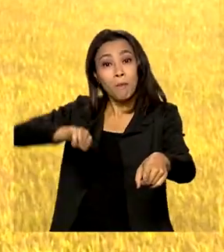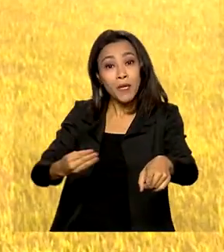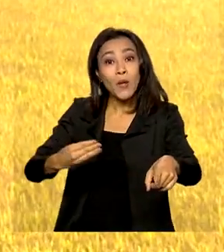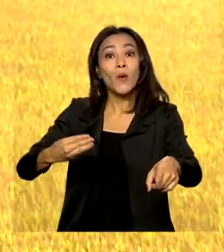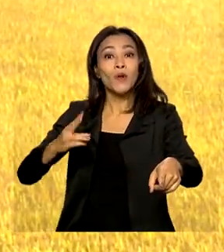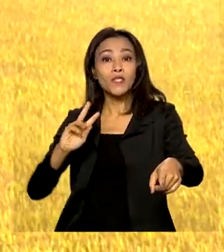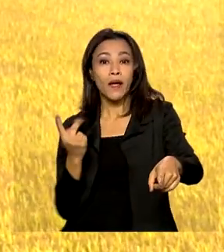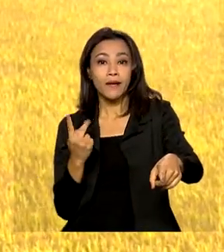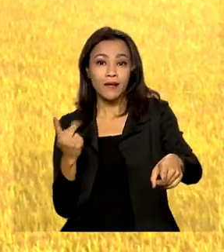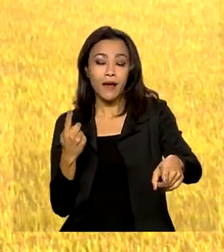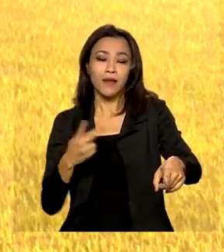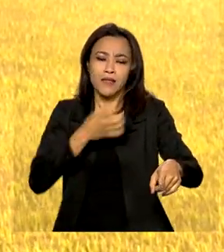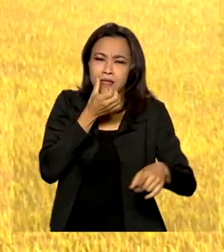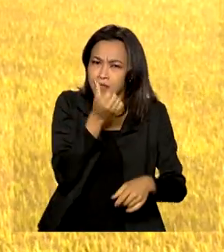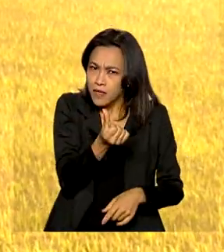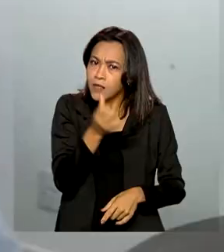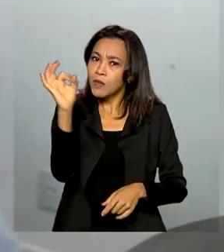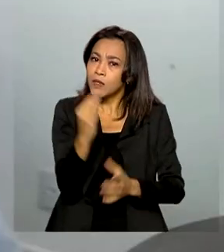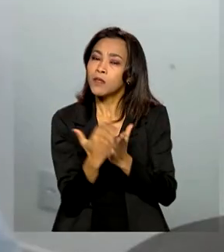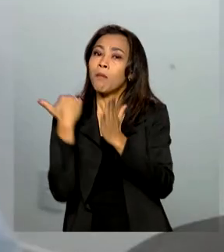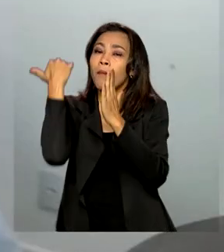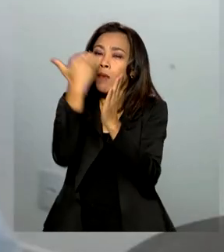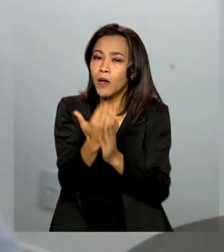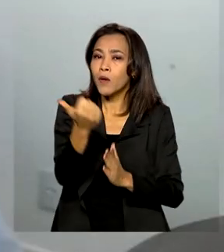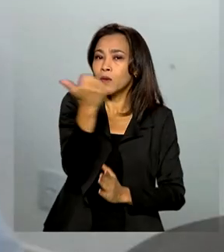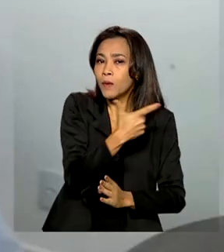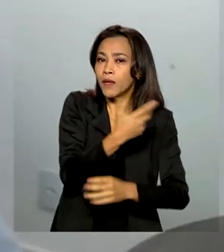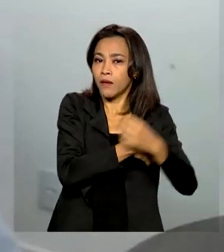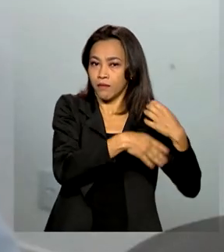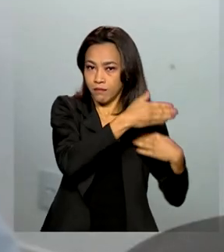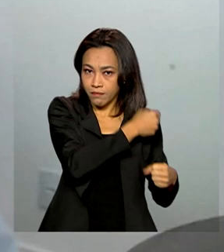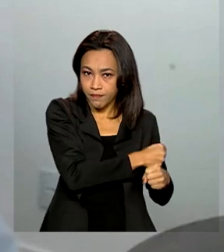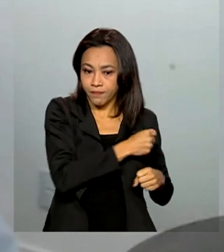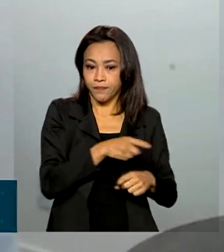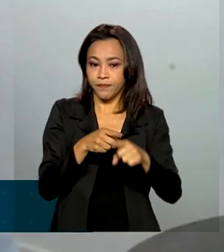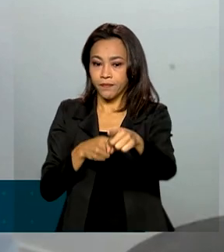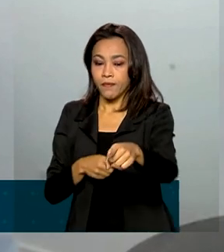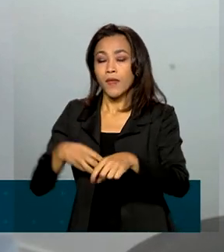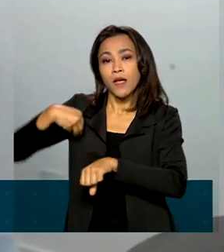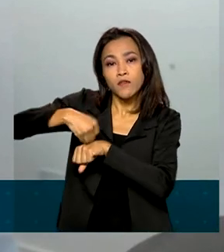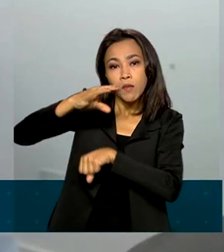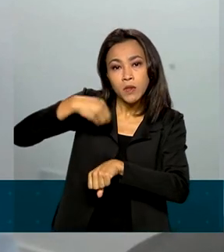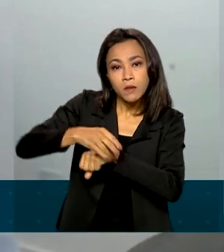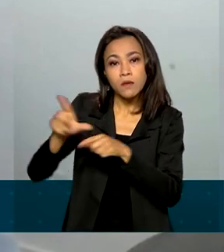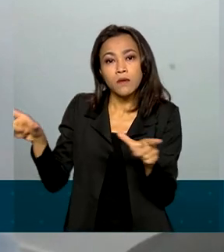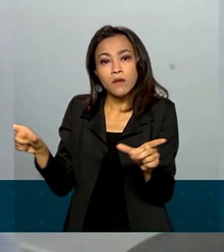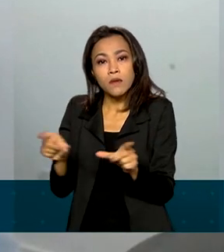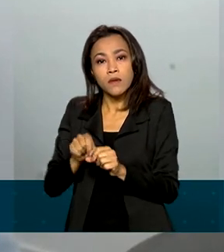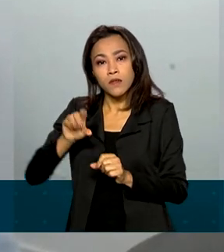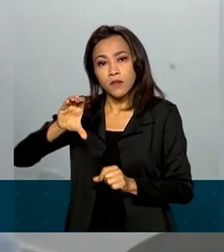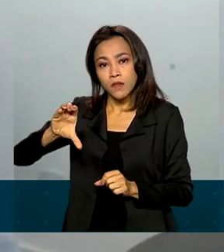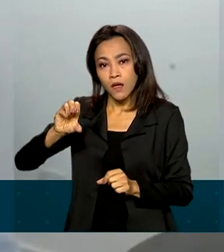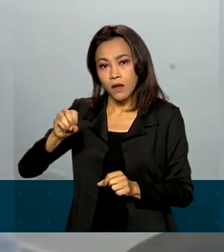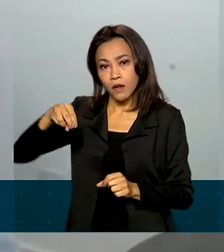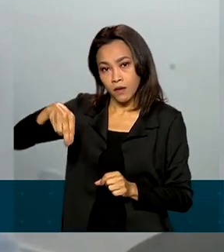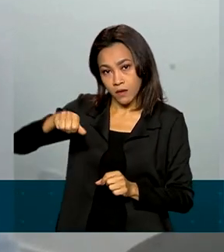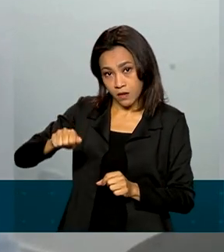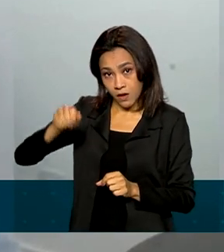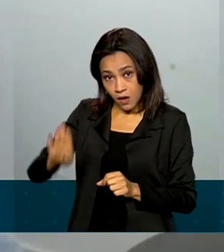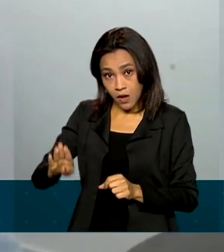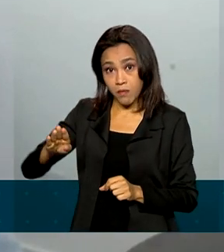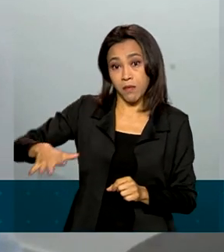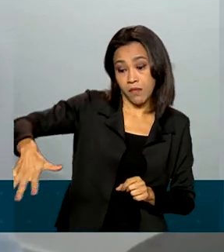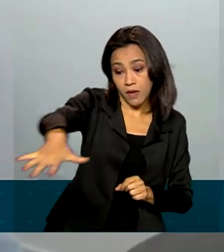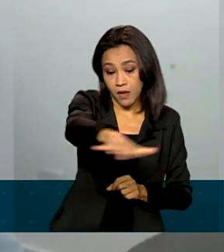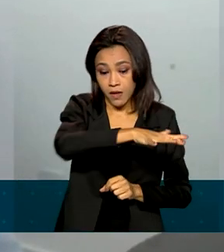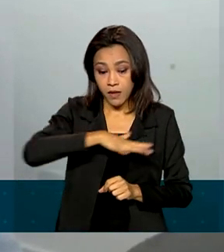6% maior do que a anterior. Conforme anunciado pela Conab nas perspectivas para a agropecuária na safra